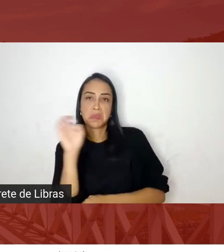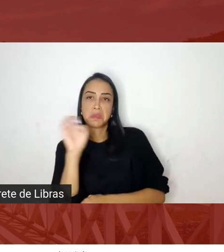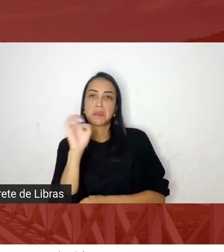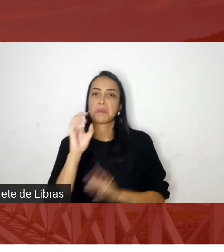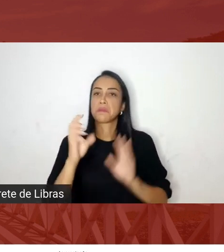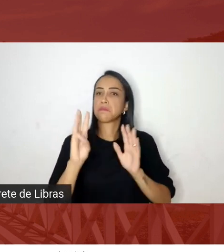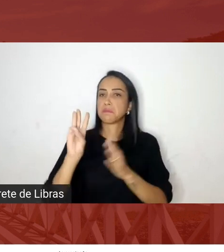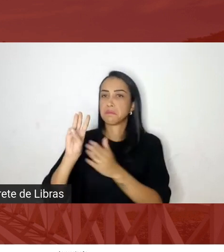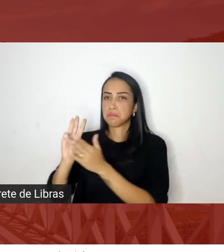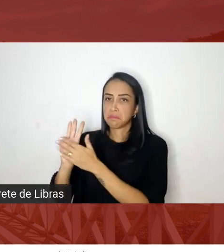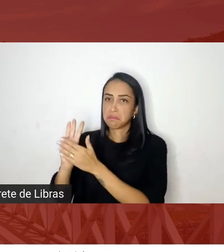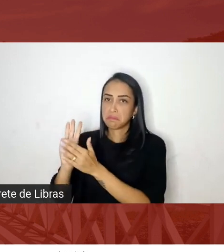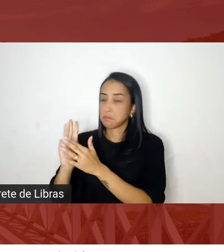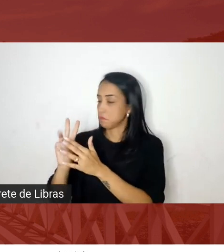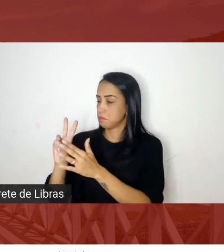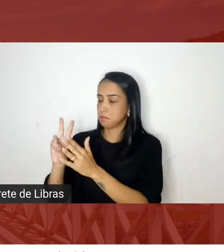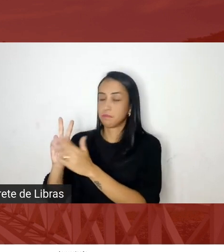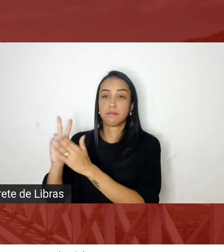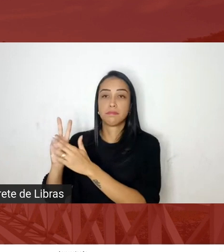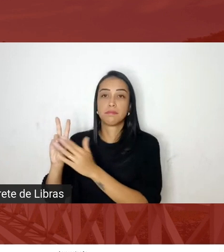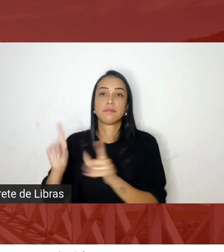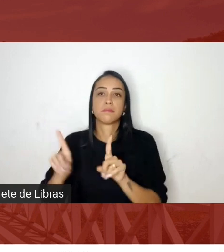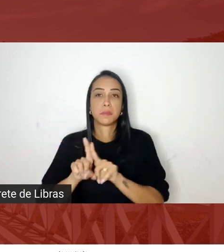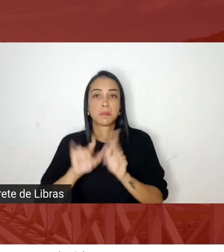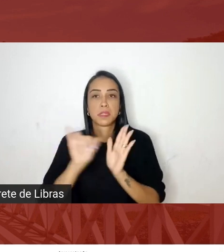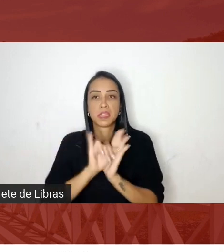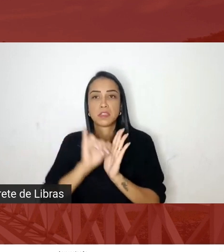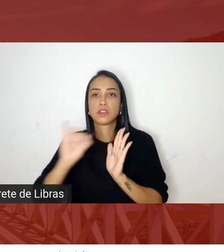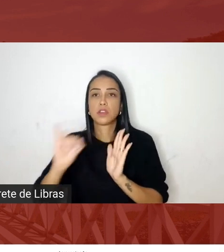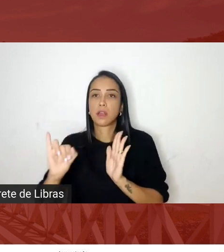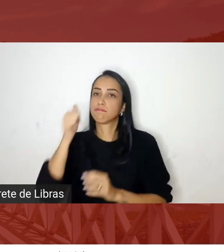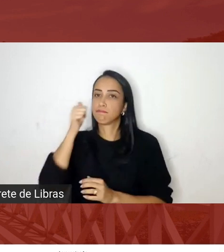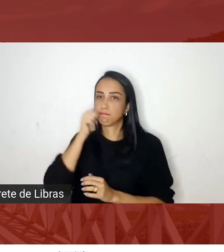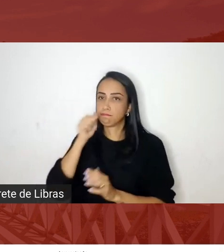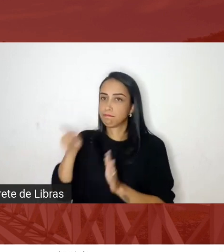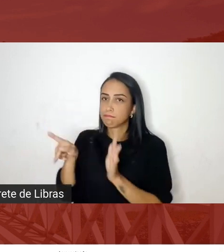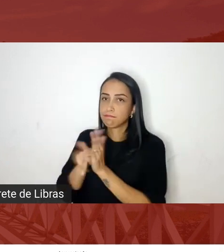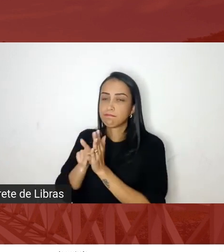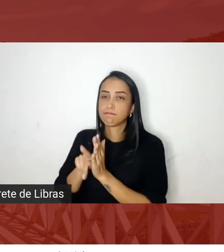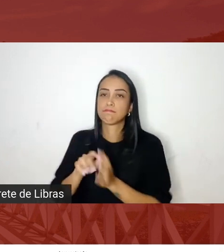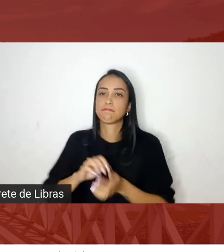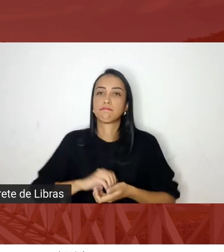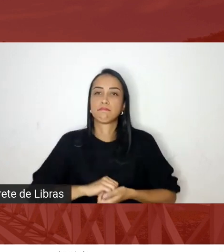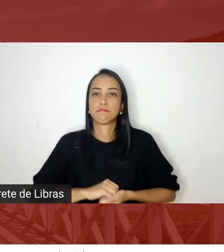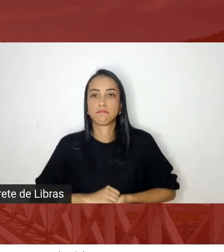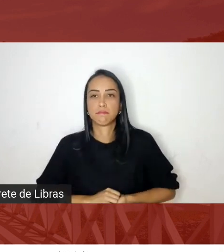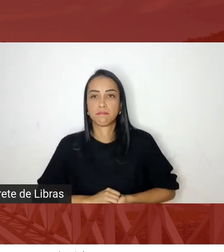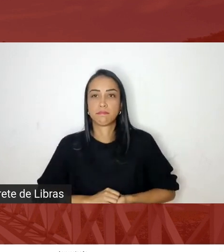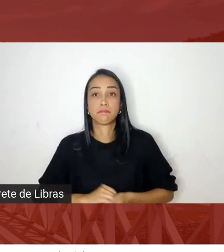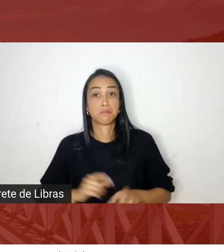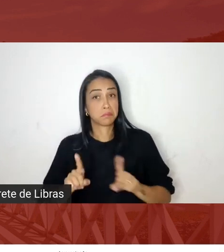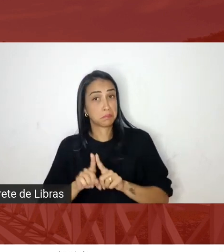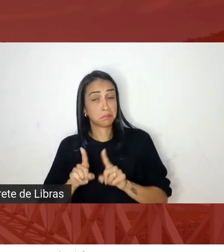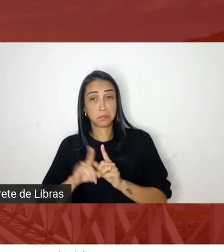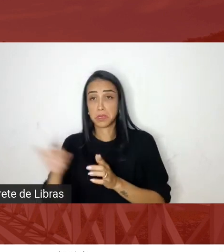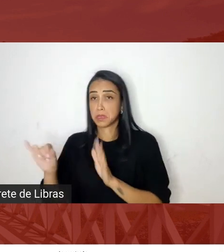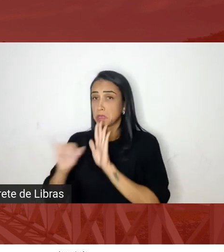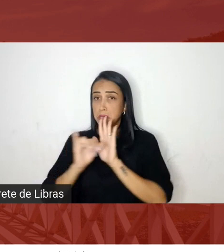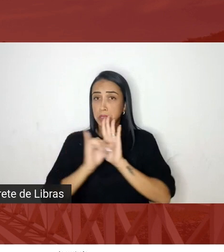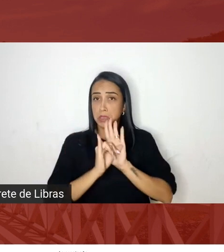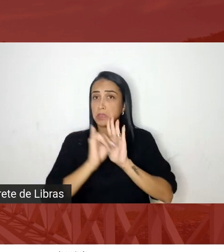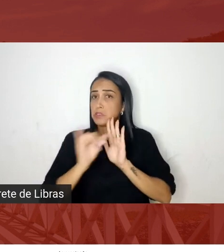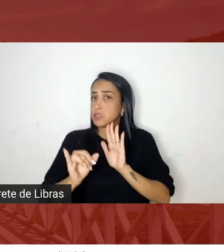da mulher a identidade afrodescendente afro-brasileira